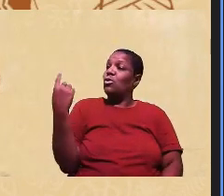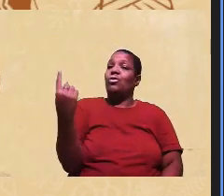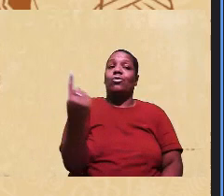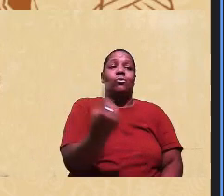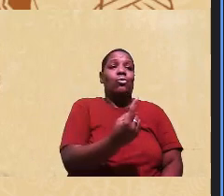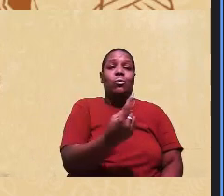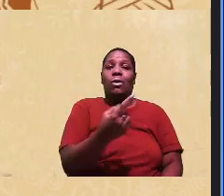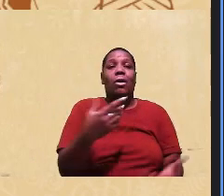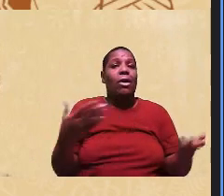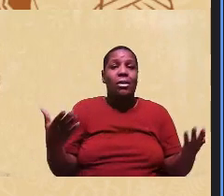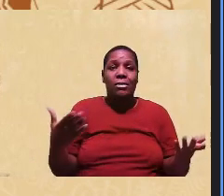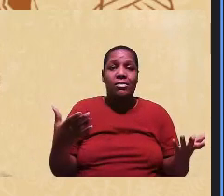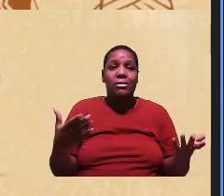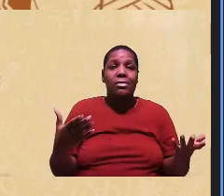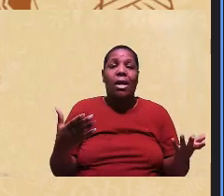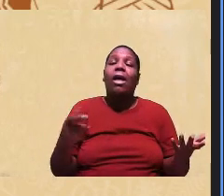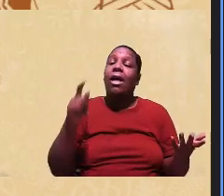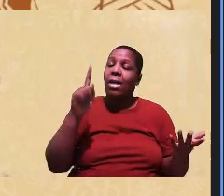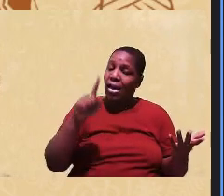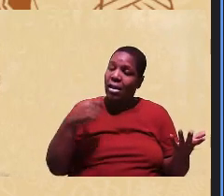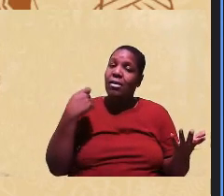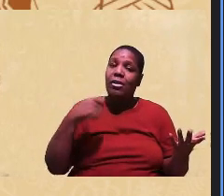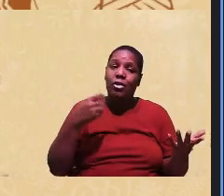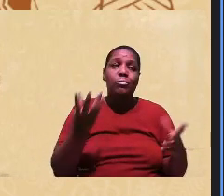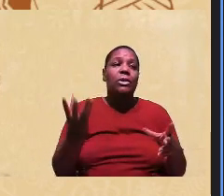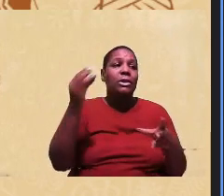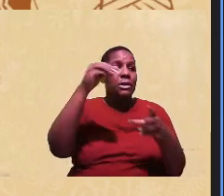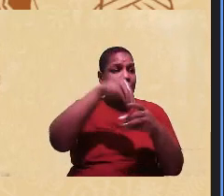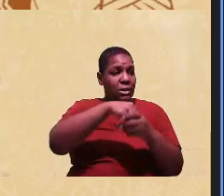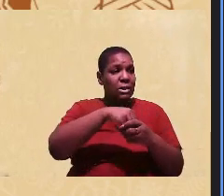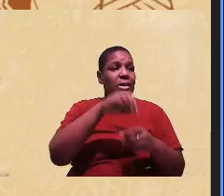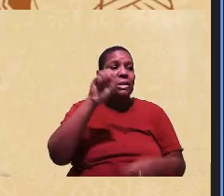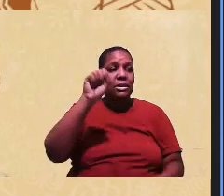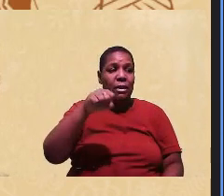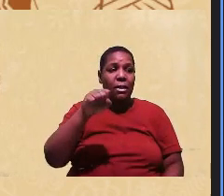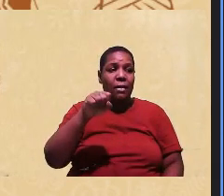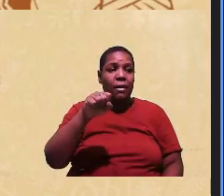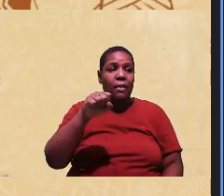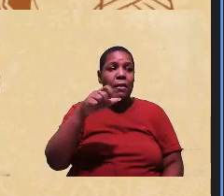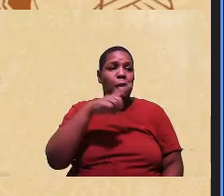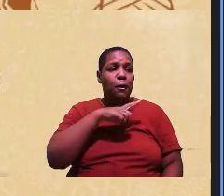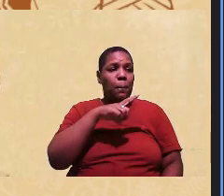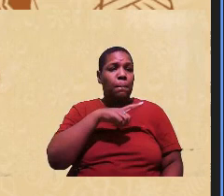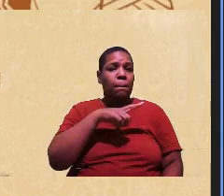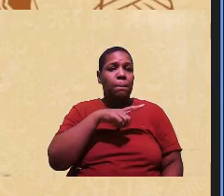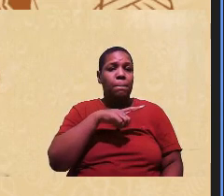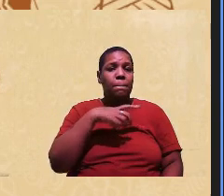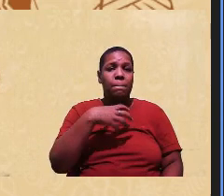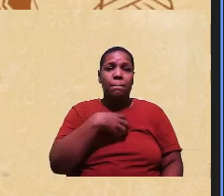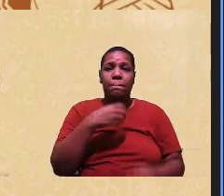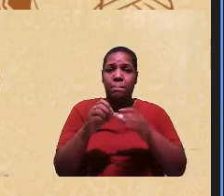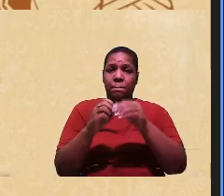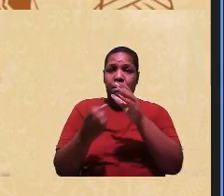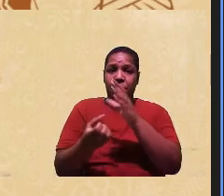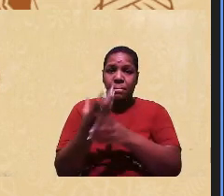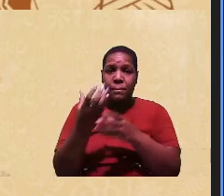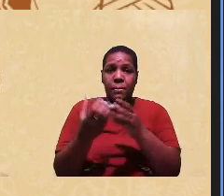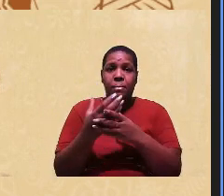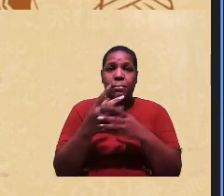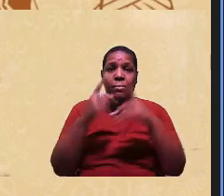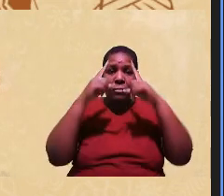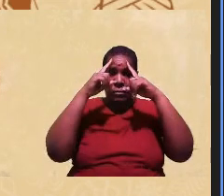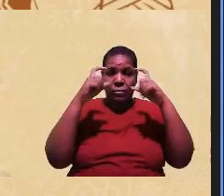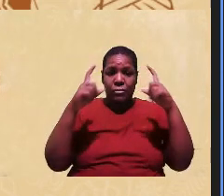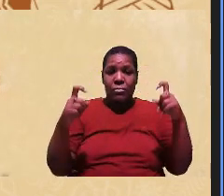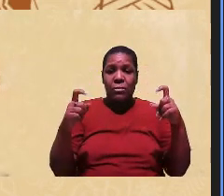preciso é preciso estar implicados e para as formas de produção de violências não